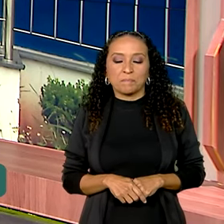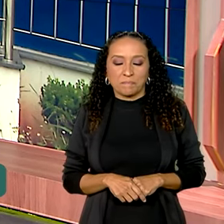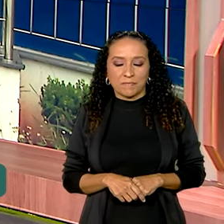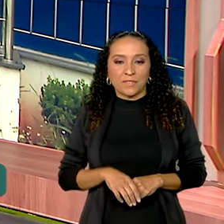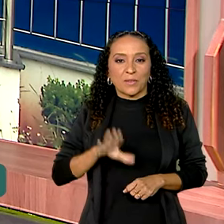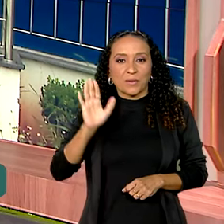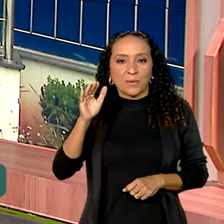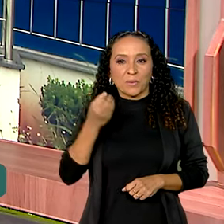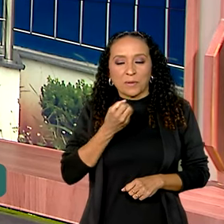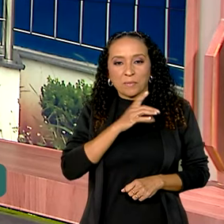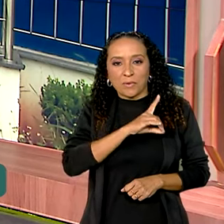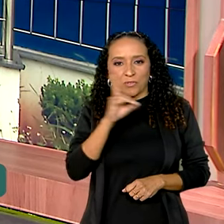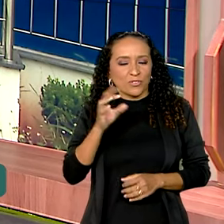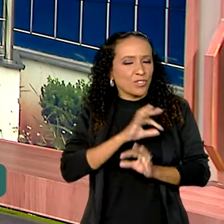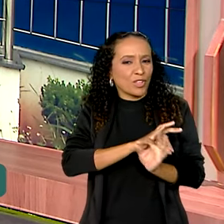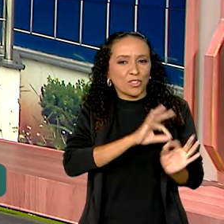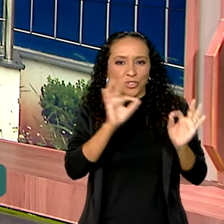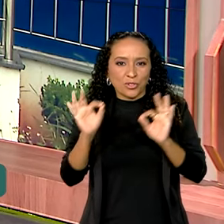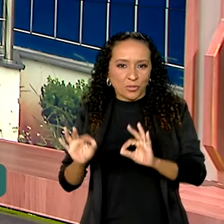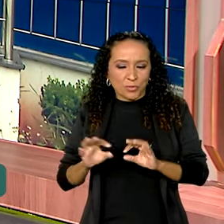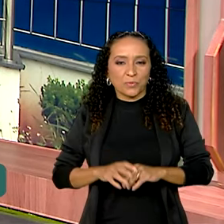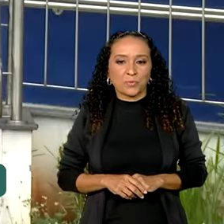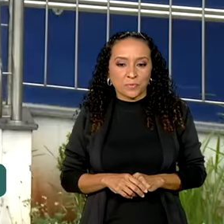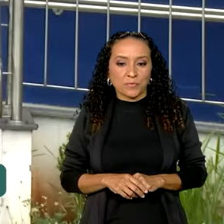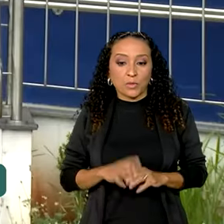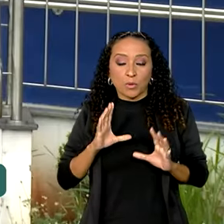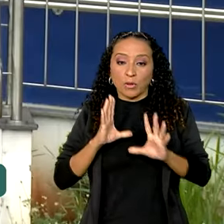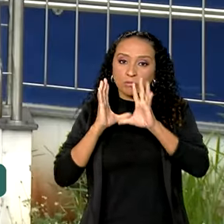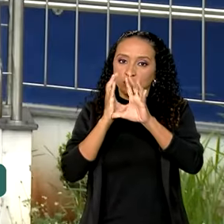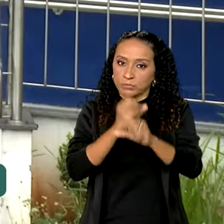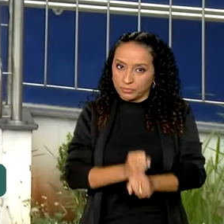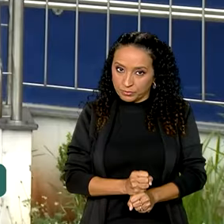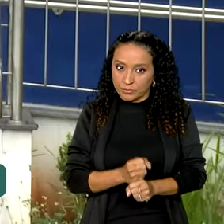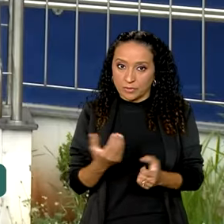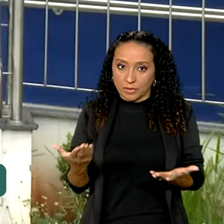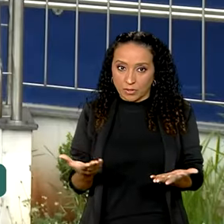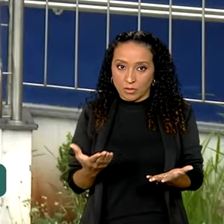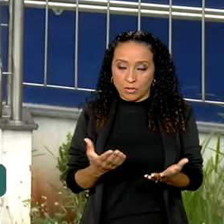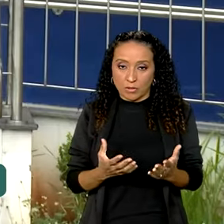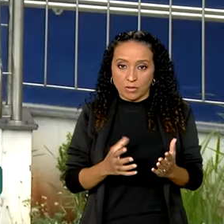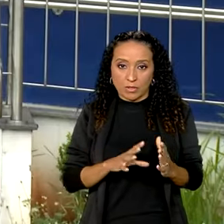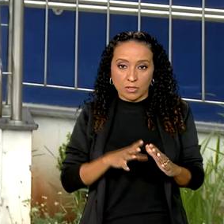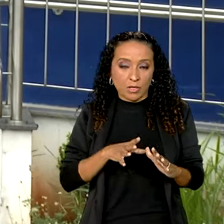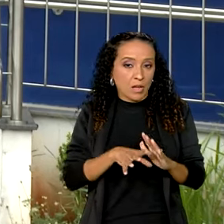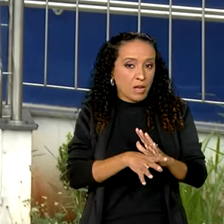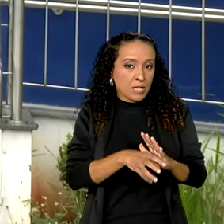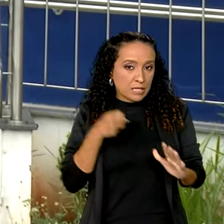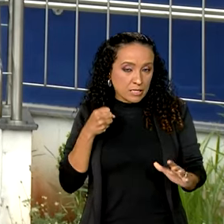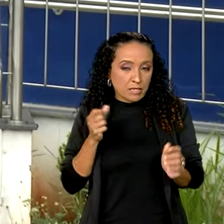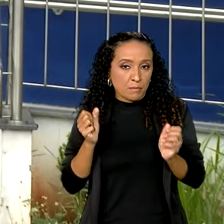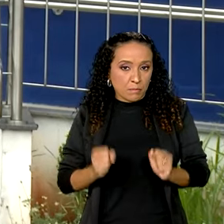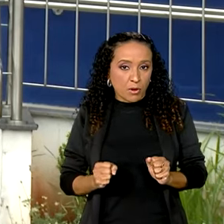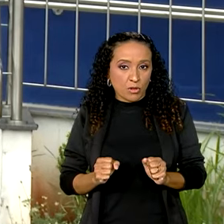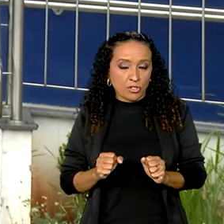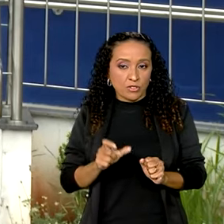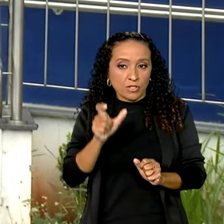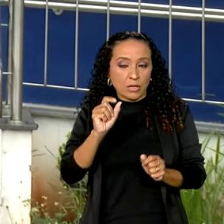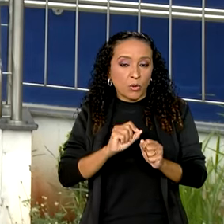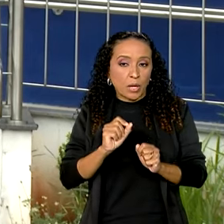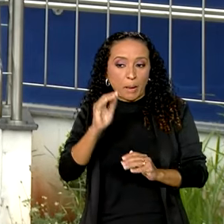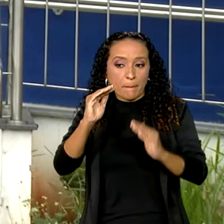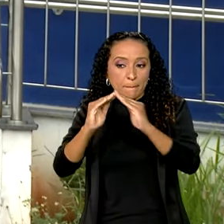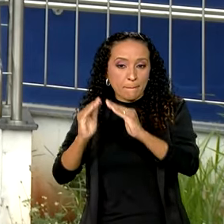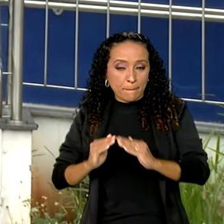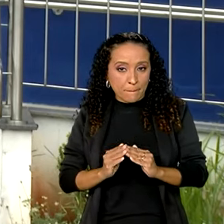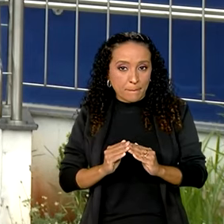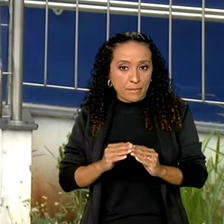Vanessa, bom dia a você, bom dia a todos. Olha, no total, agora os saques podem ser feitos por moradores de